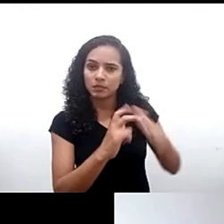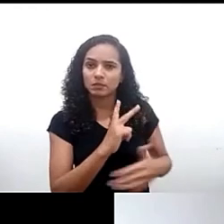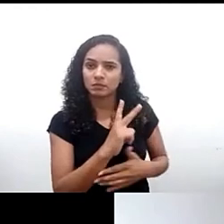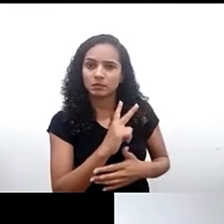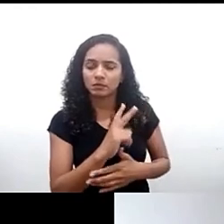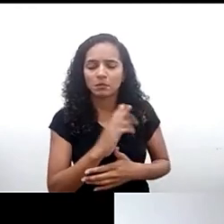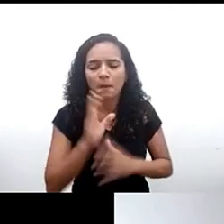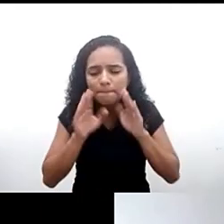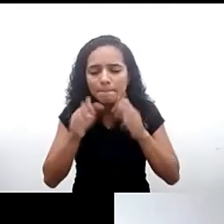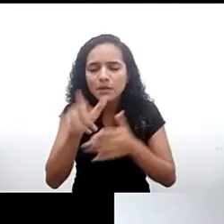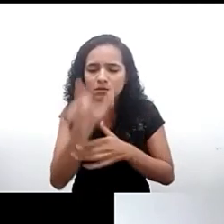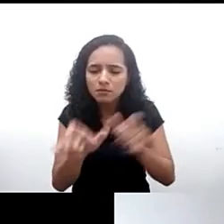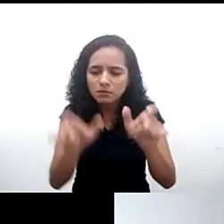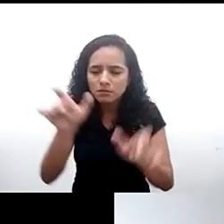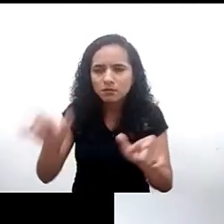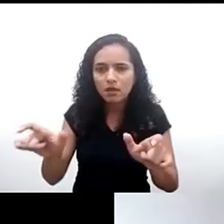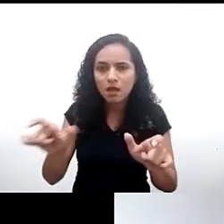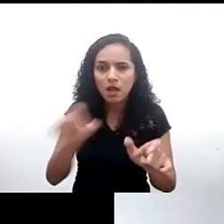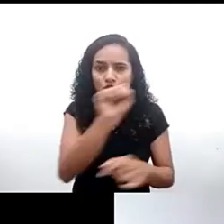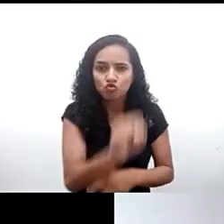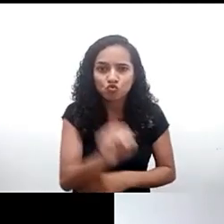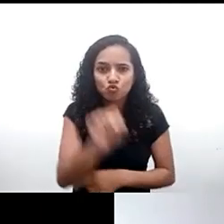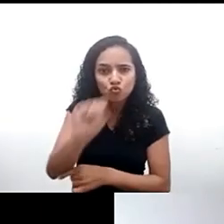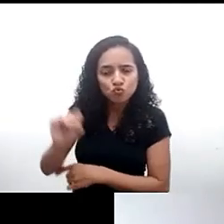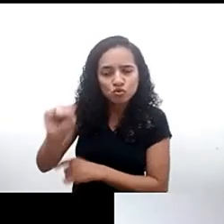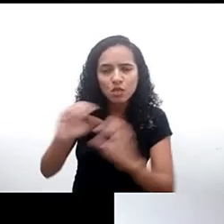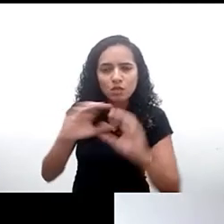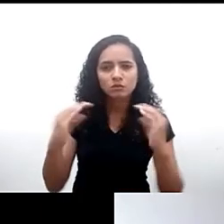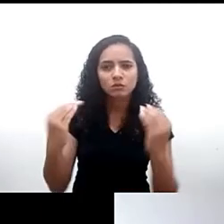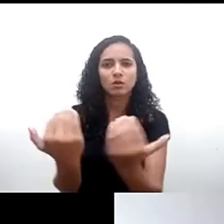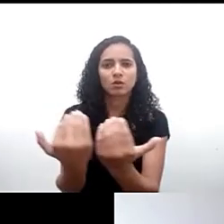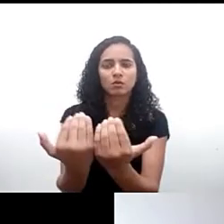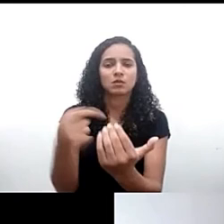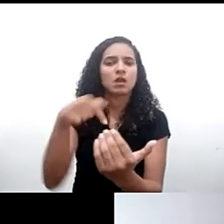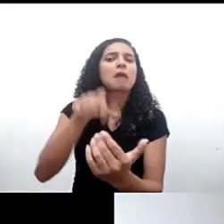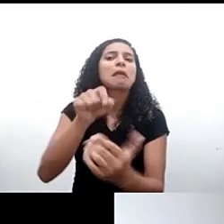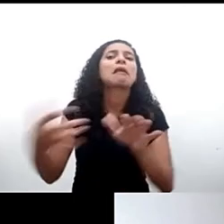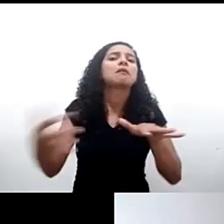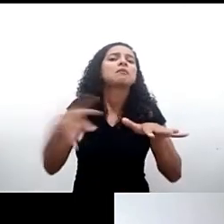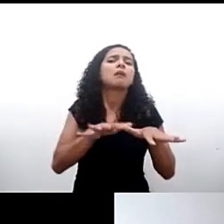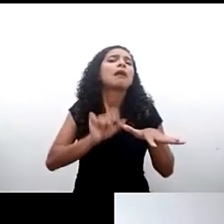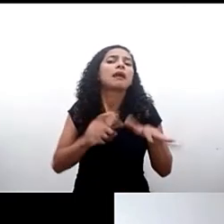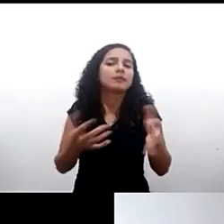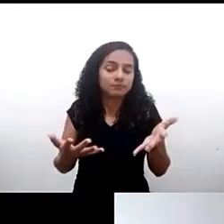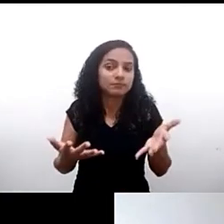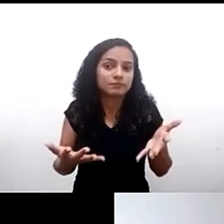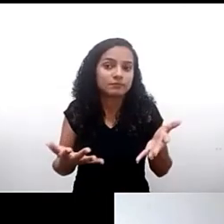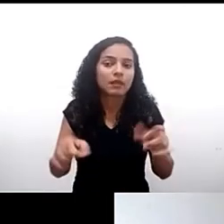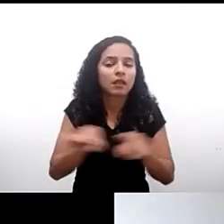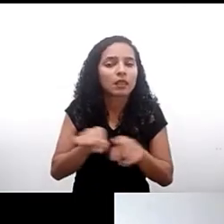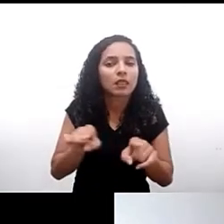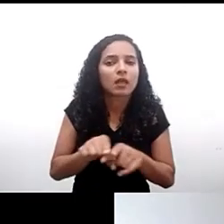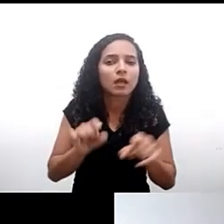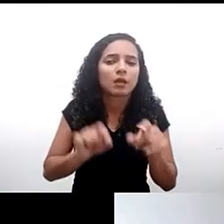comunidades que ficam fora desse espectro de quem está incluído e também alude a